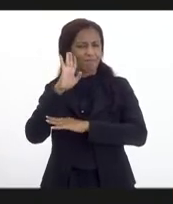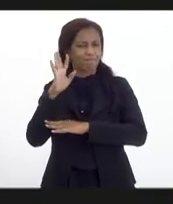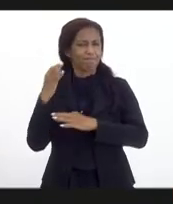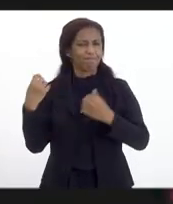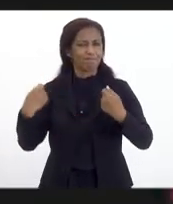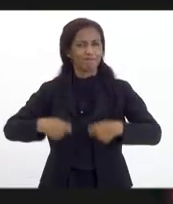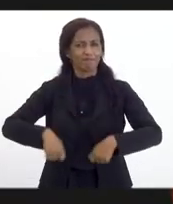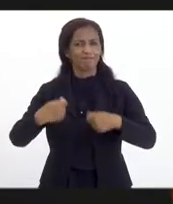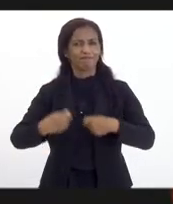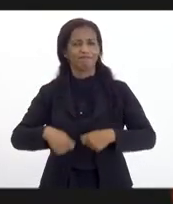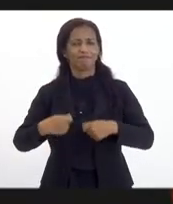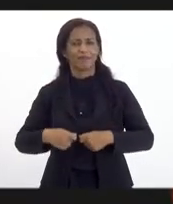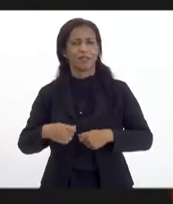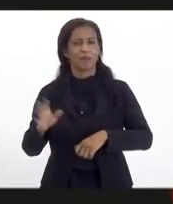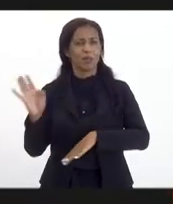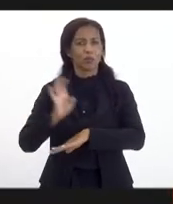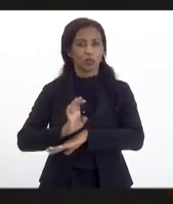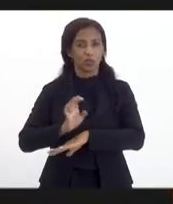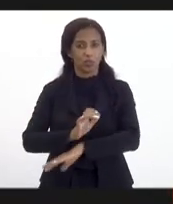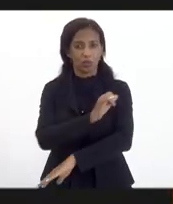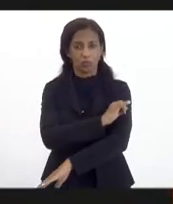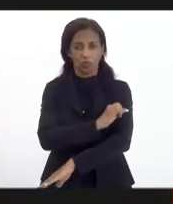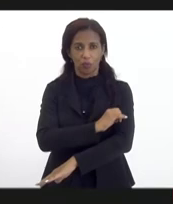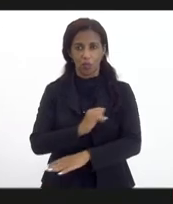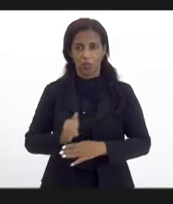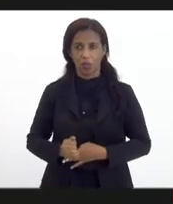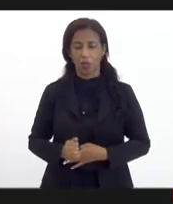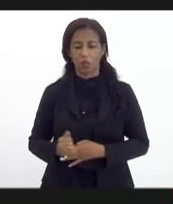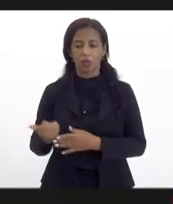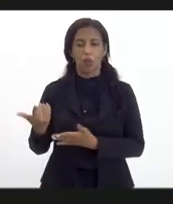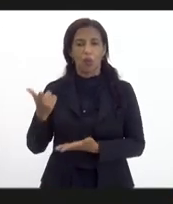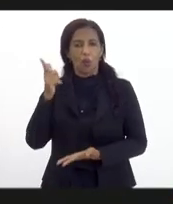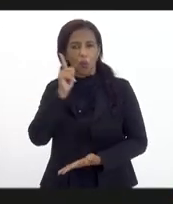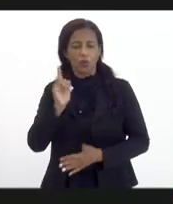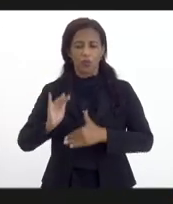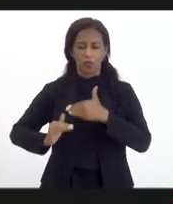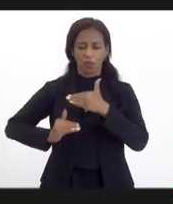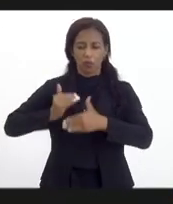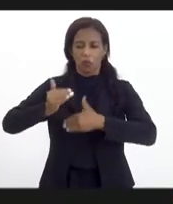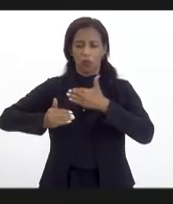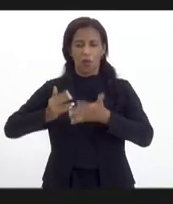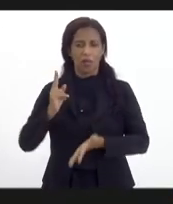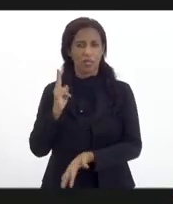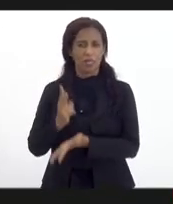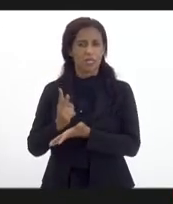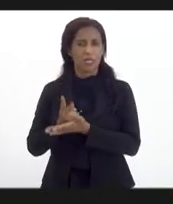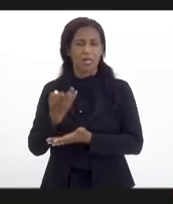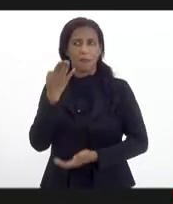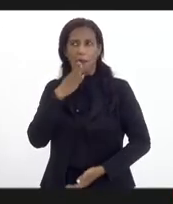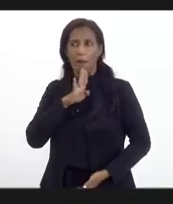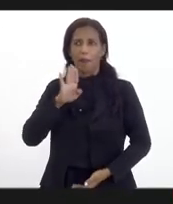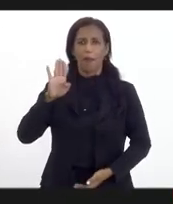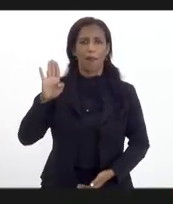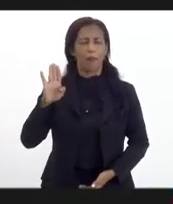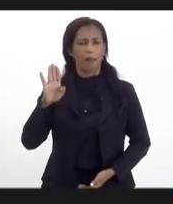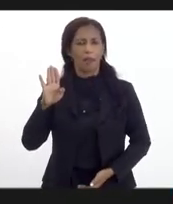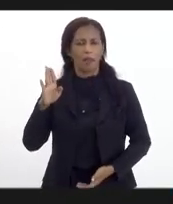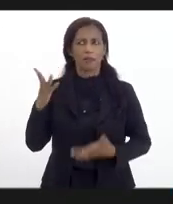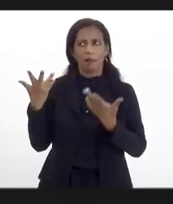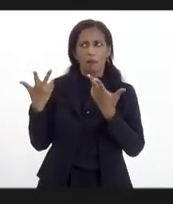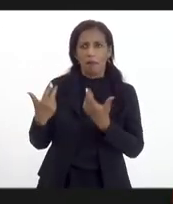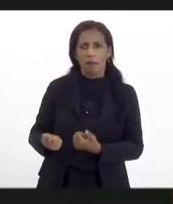necessário para que o Estado do Rio de Janeiro saia de uma forma definitiva desse processo de que sempre é uma promessa, sempre vamos